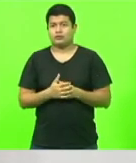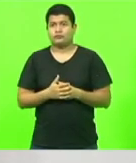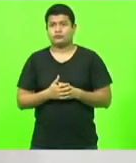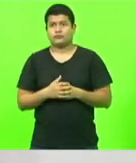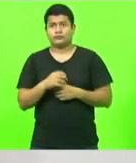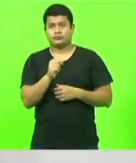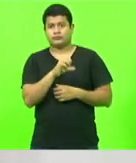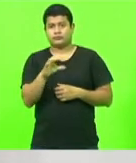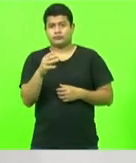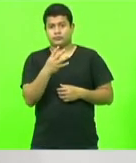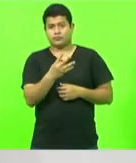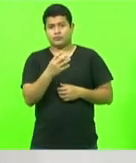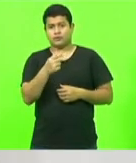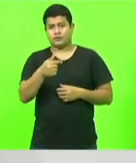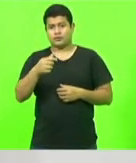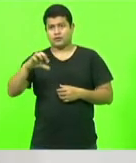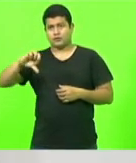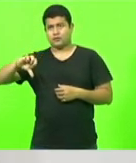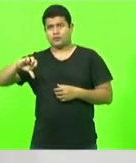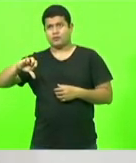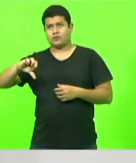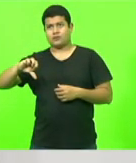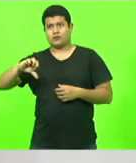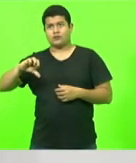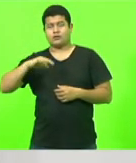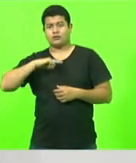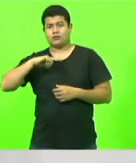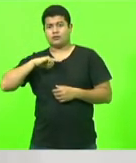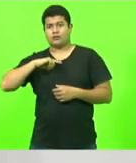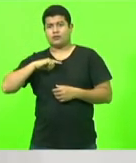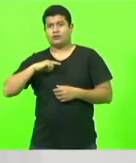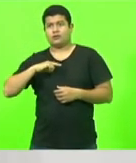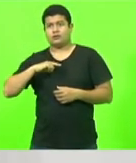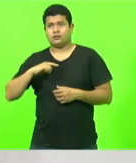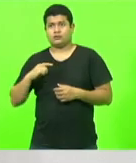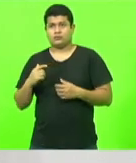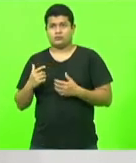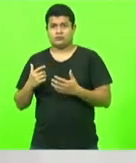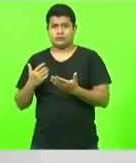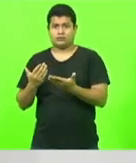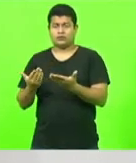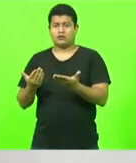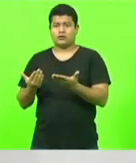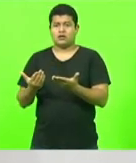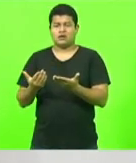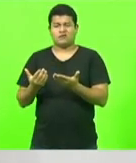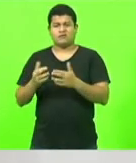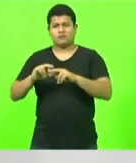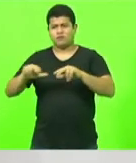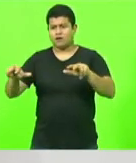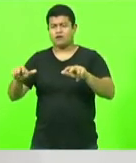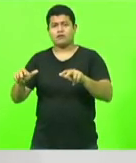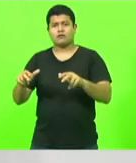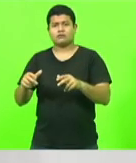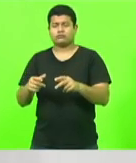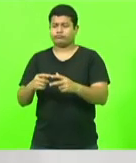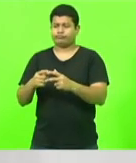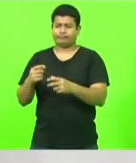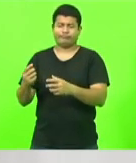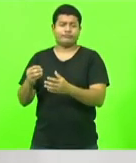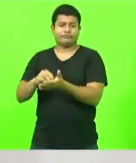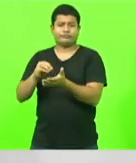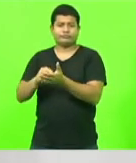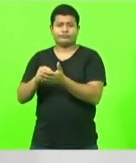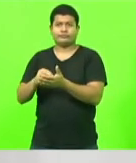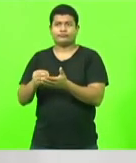SC479, que liga os municípios de Ipoaçu a Entre Rios, um descaso também, falta de manutenção. Então,